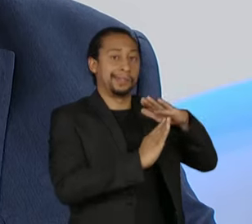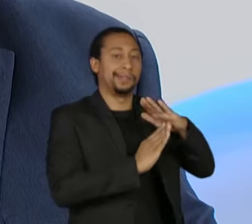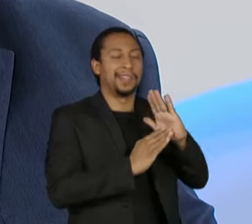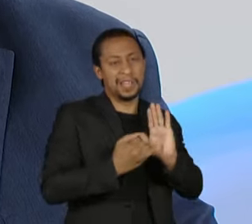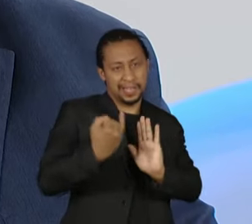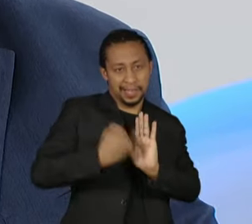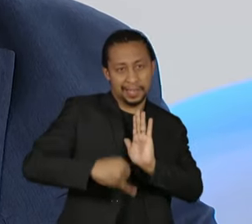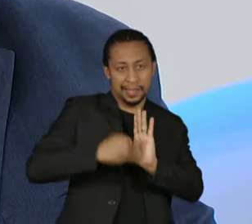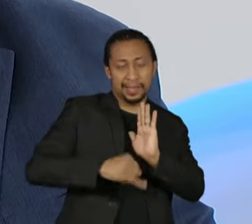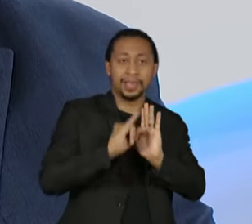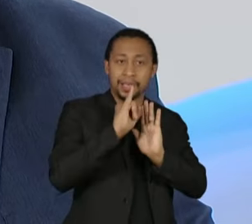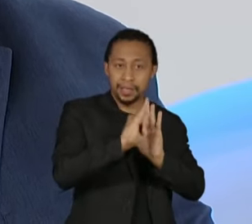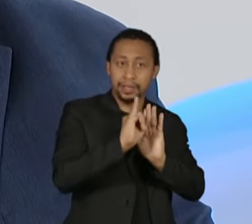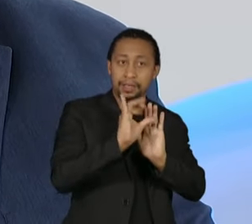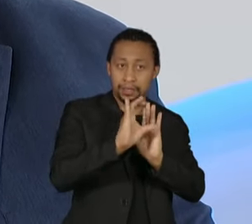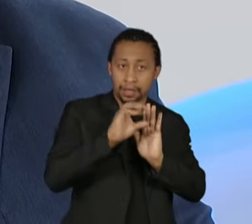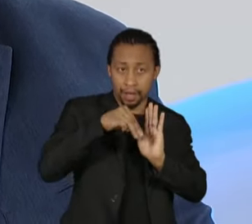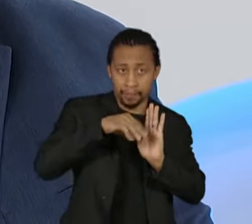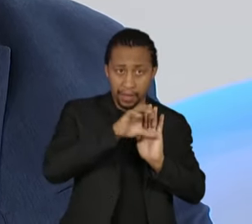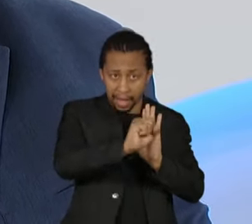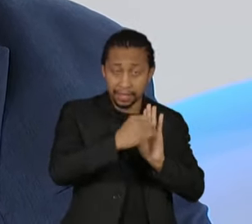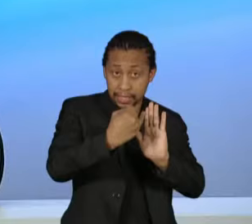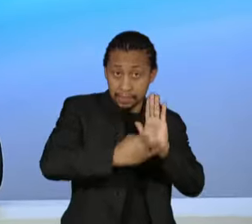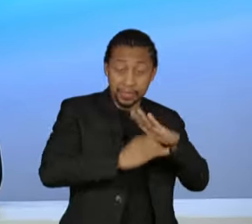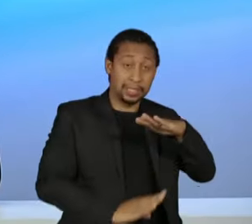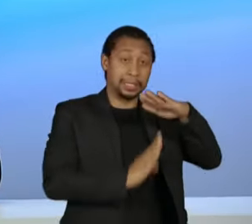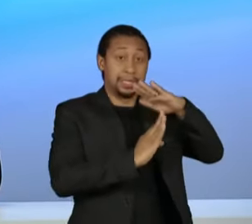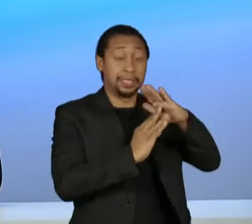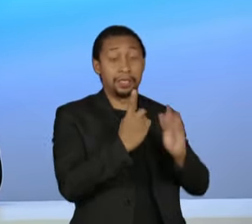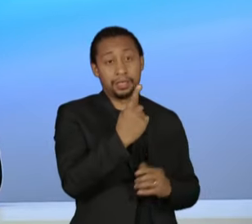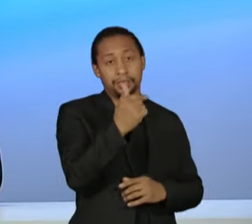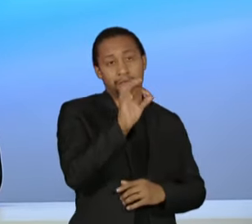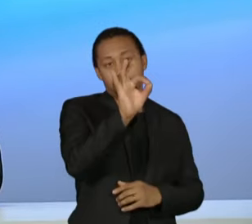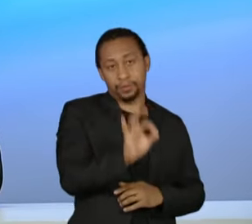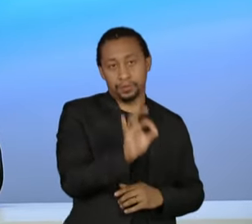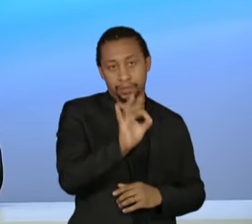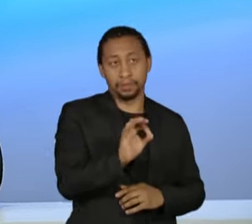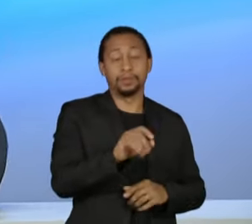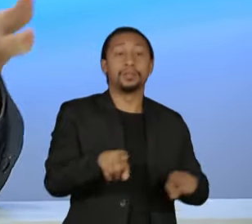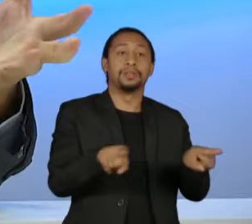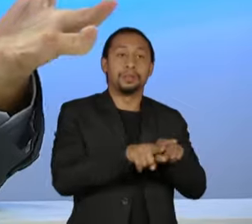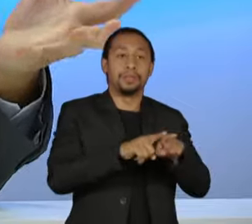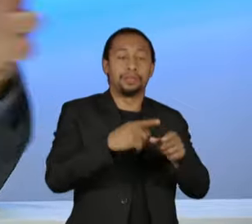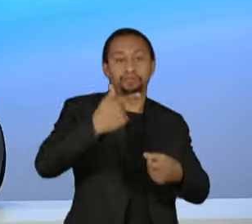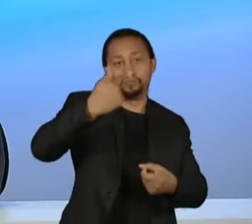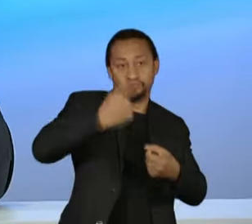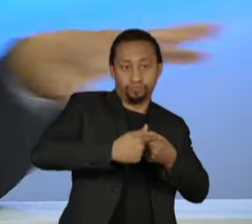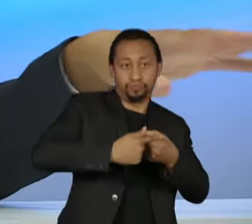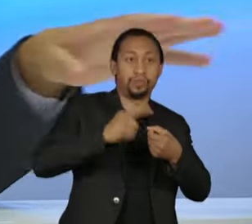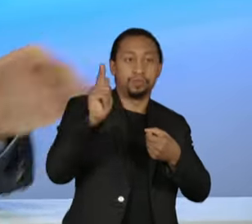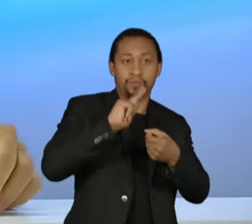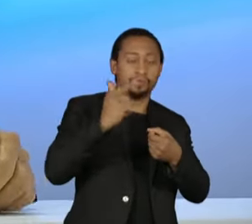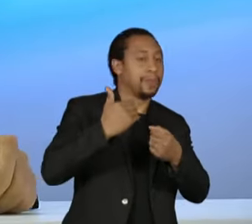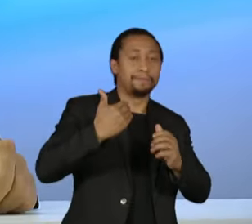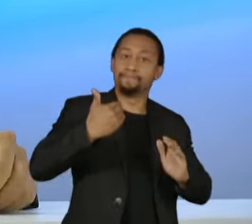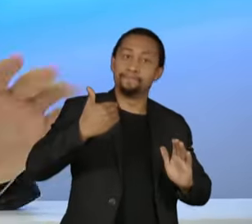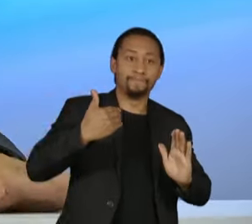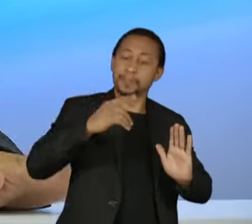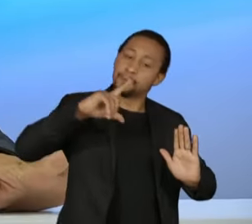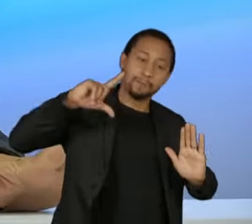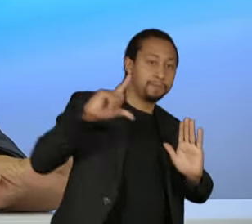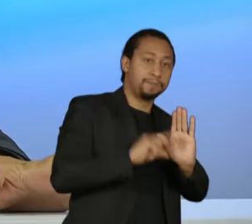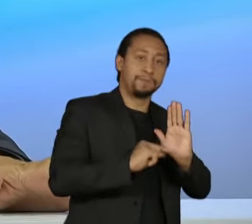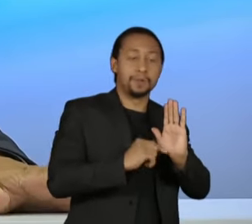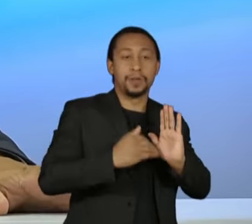cobrança do ICMS pelos estados. A gente viu o governo zerar a alíquota de combustível federal, tirar imposto federal para